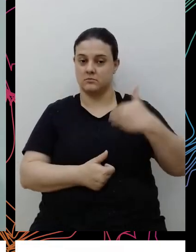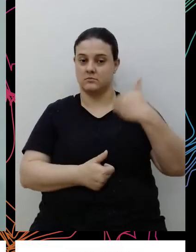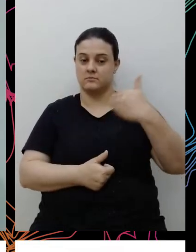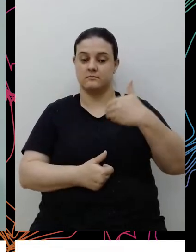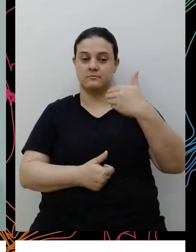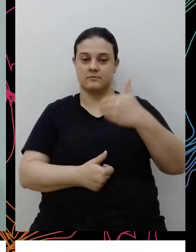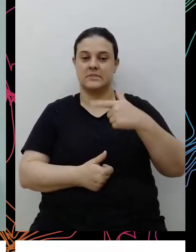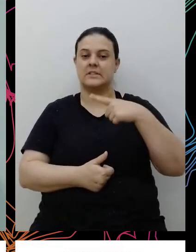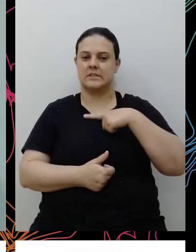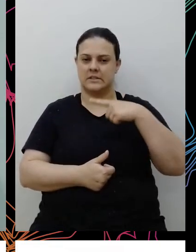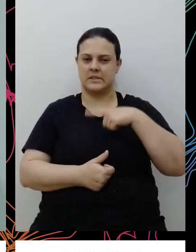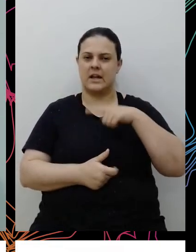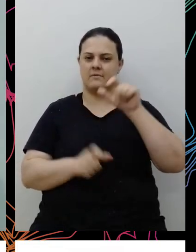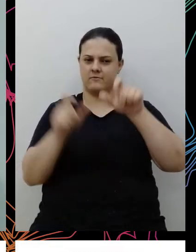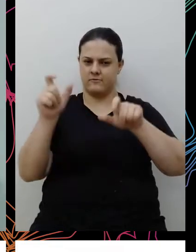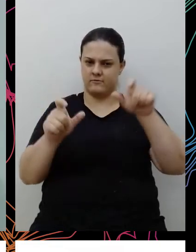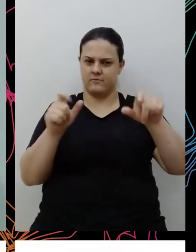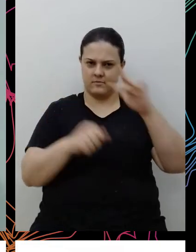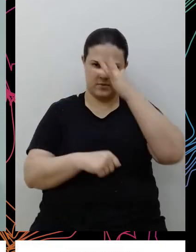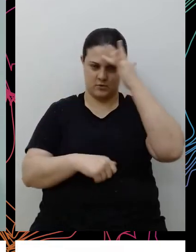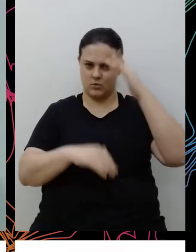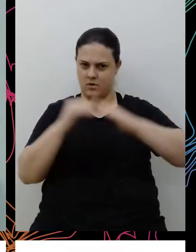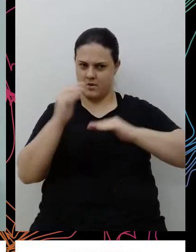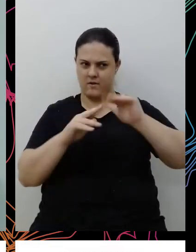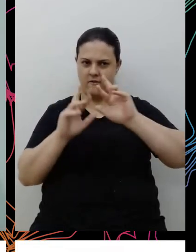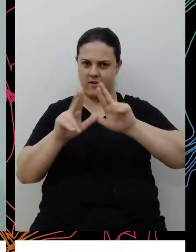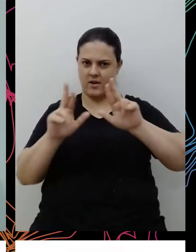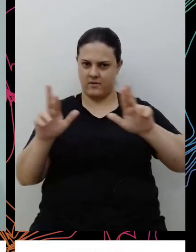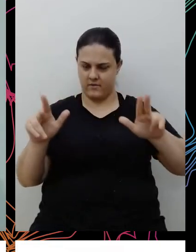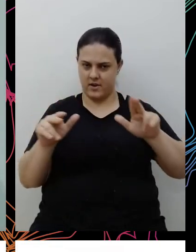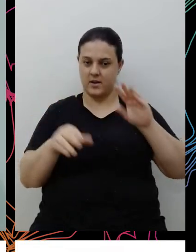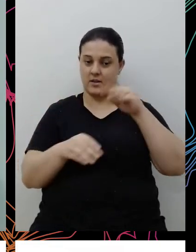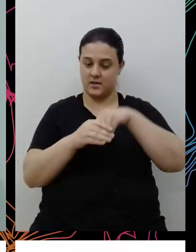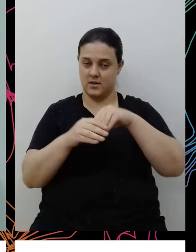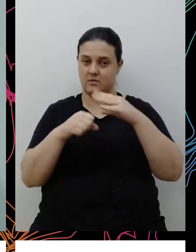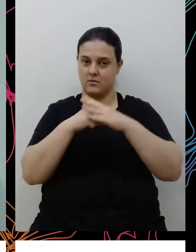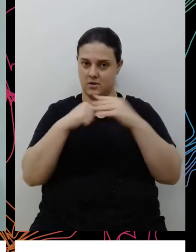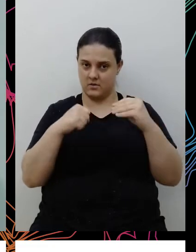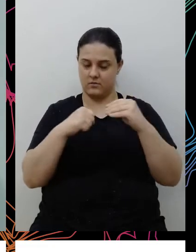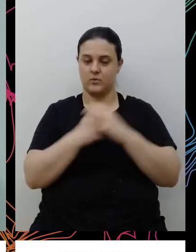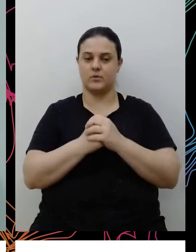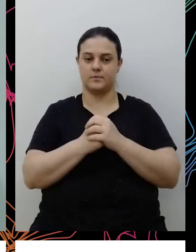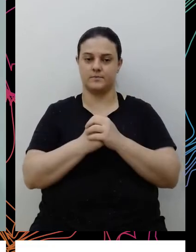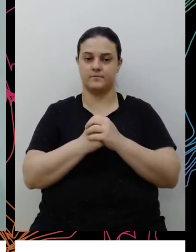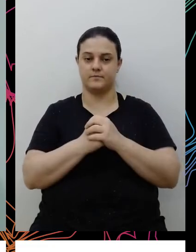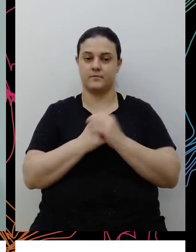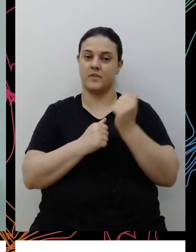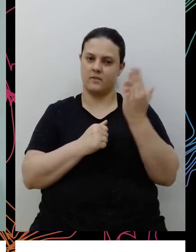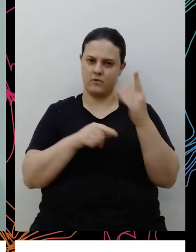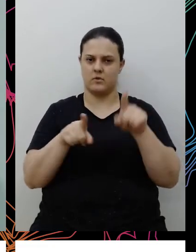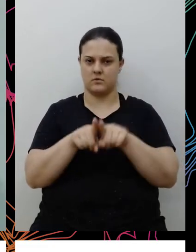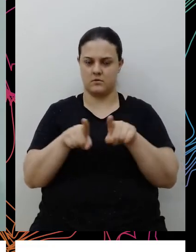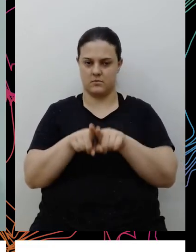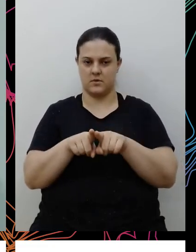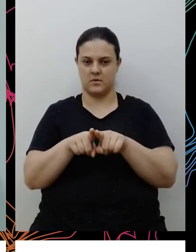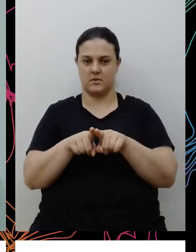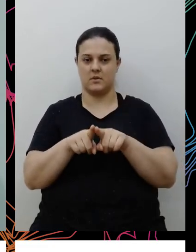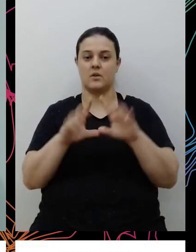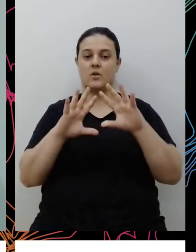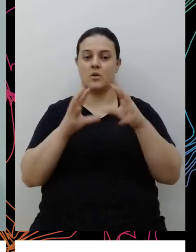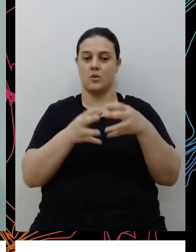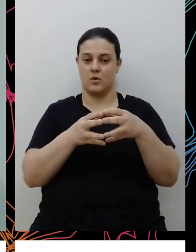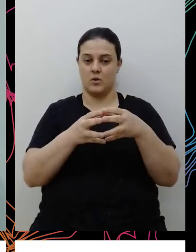com vários atores, né, com várias pessoas dentro do Carrefour e fora do Carrefour, um deles é o Comitê